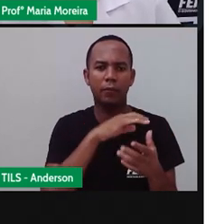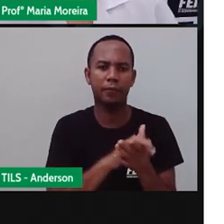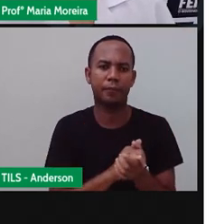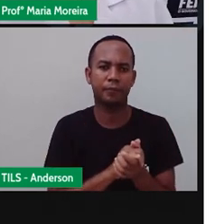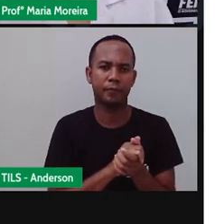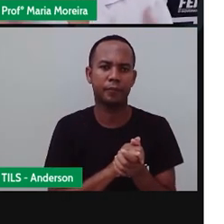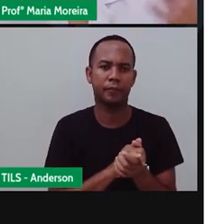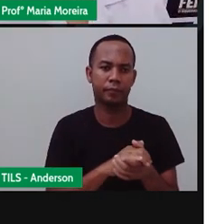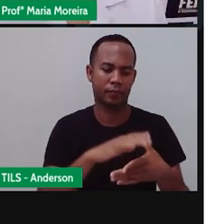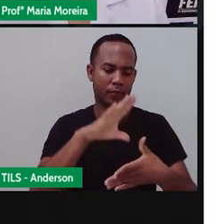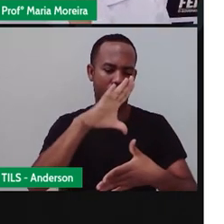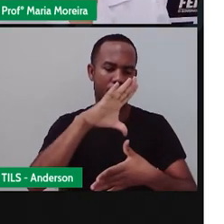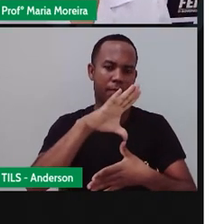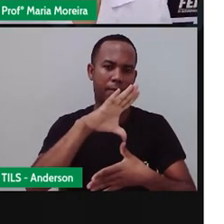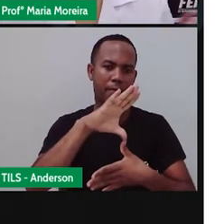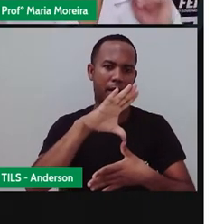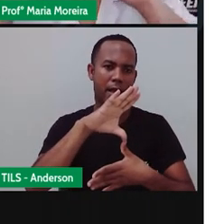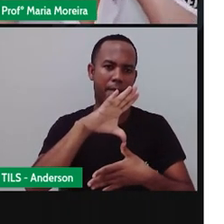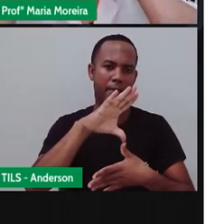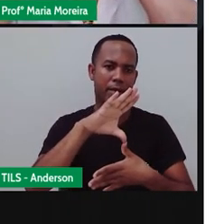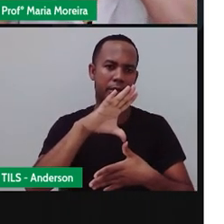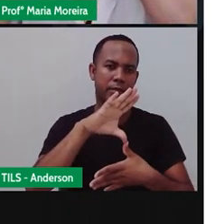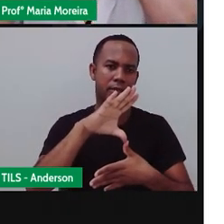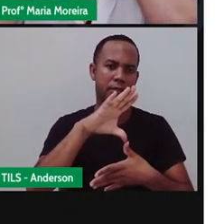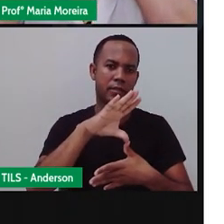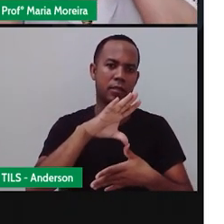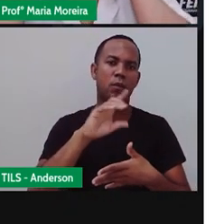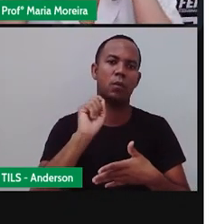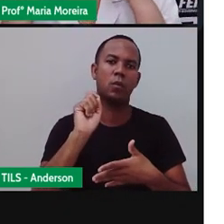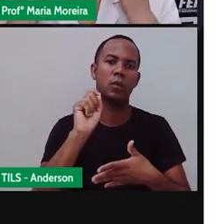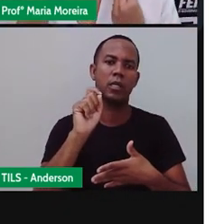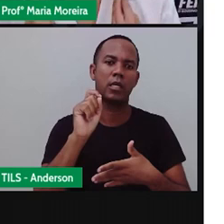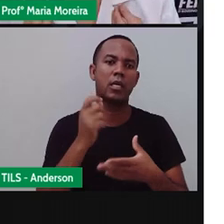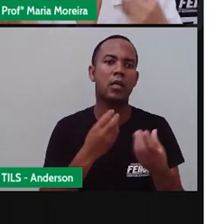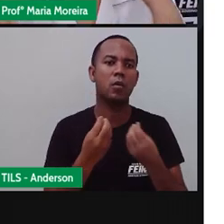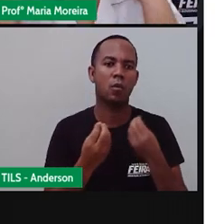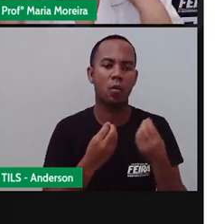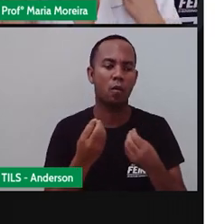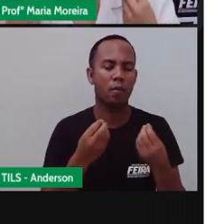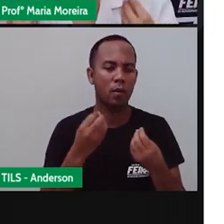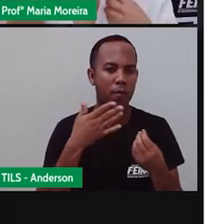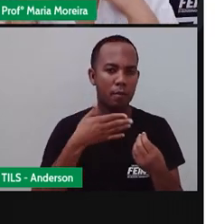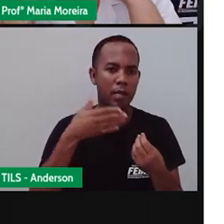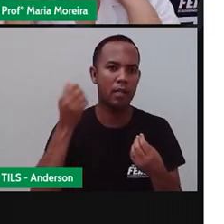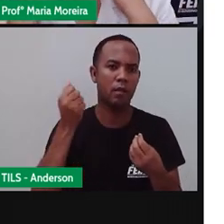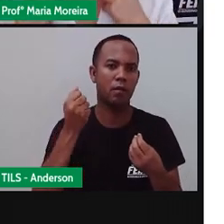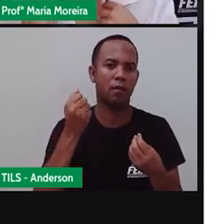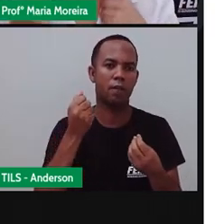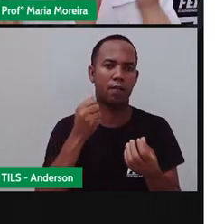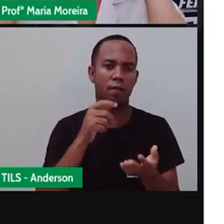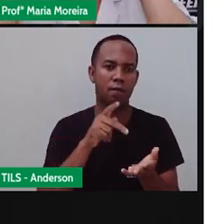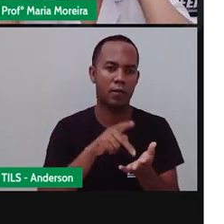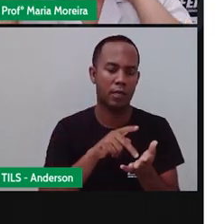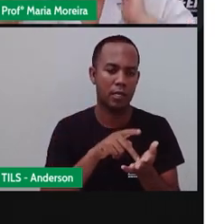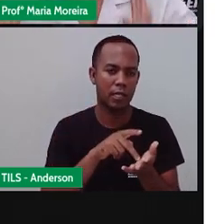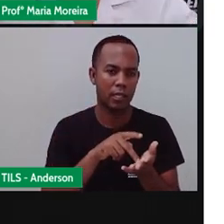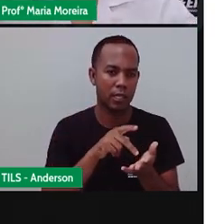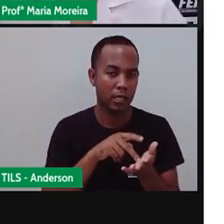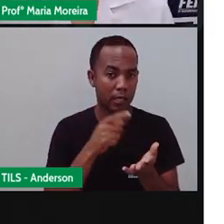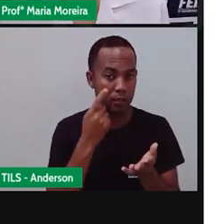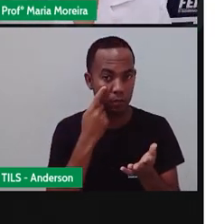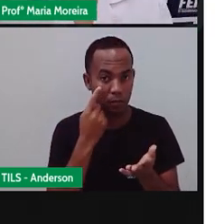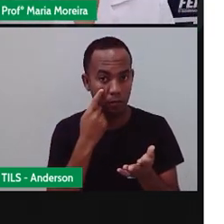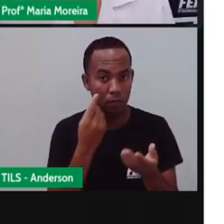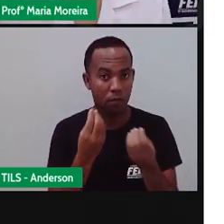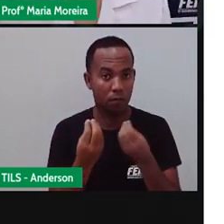Bom, os mapas, né? Que a Pró falou que seria aí uma maneira melhor, na verdade, para a localização, arrumar o meu cabelo para ficar bonita para vocês.